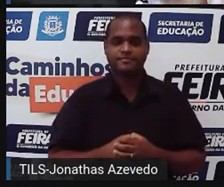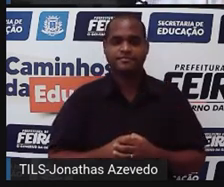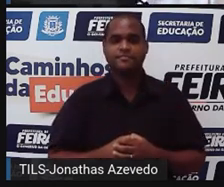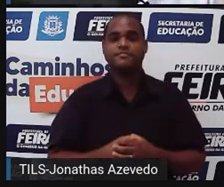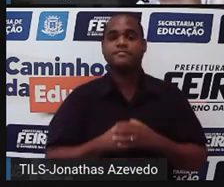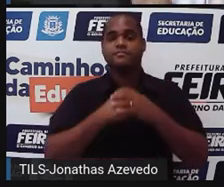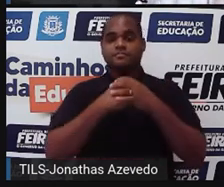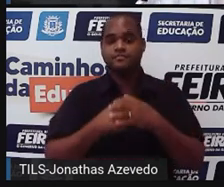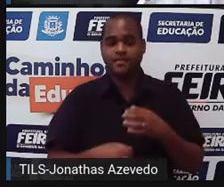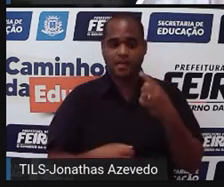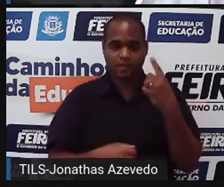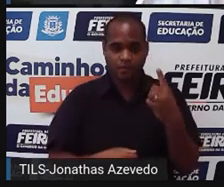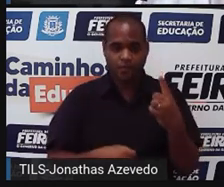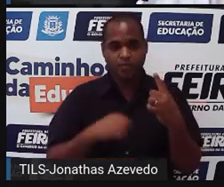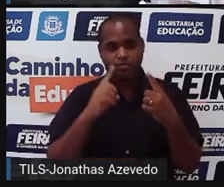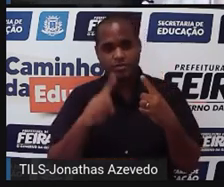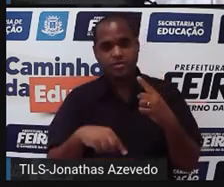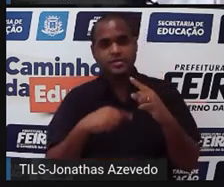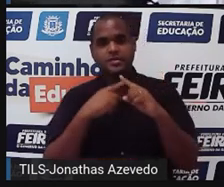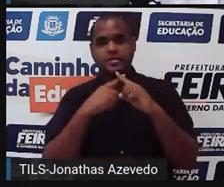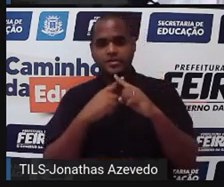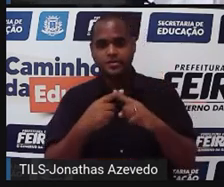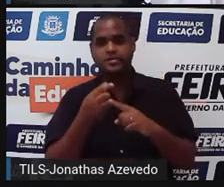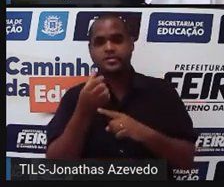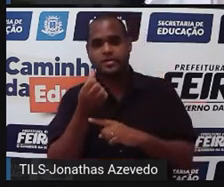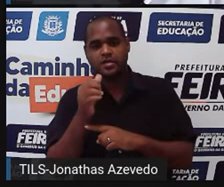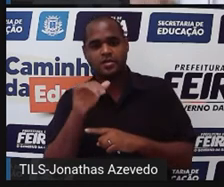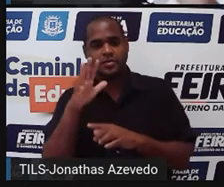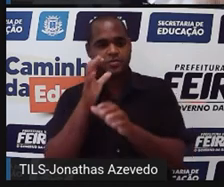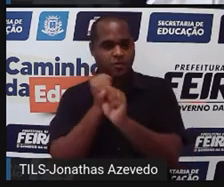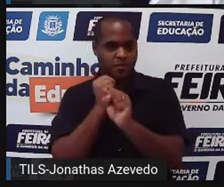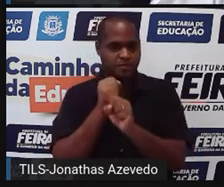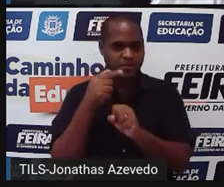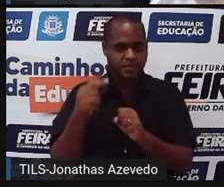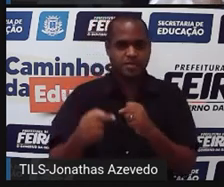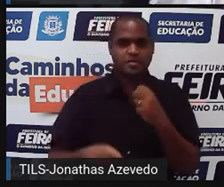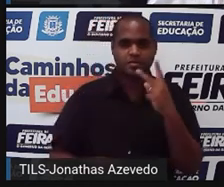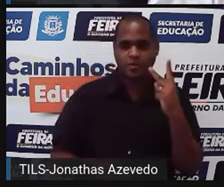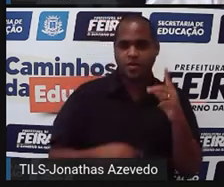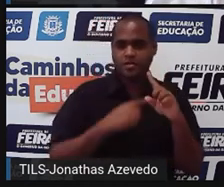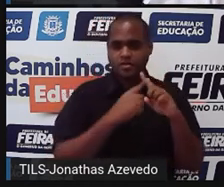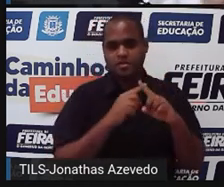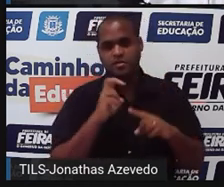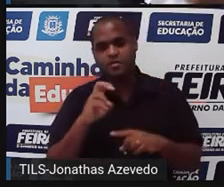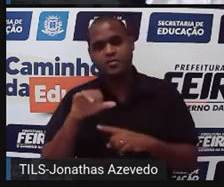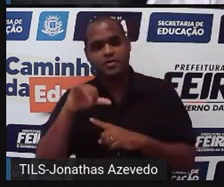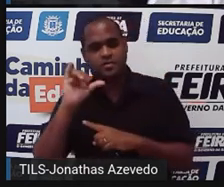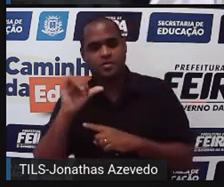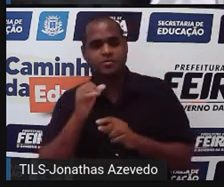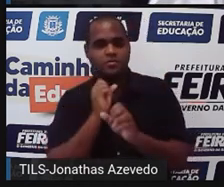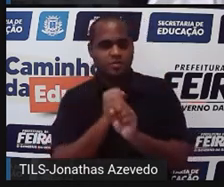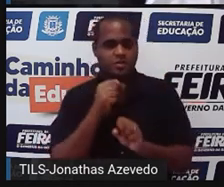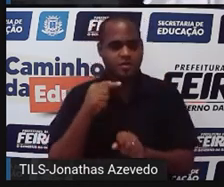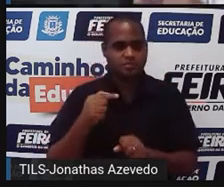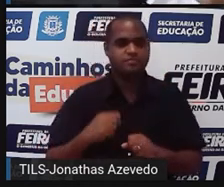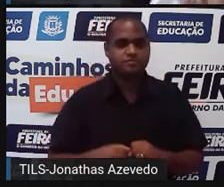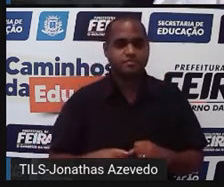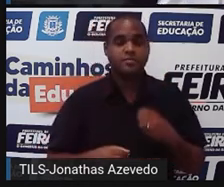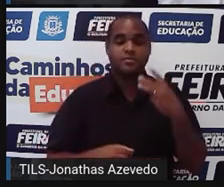1 para x e 6 para y se soma da 7. 2 para x, 5 para y se soma da 7.